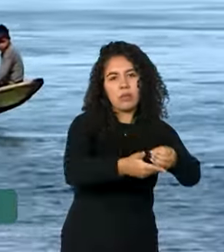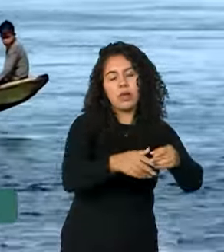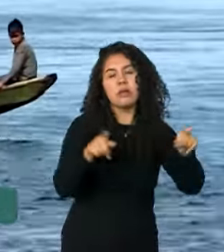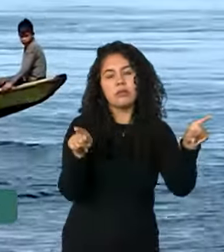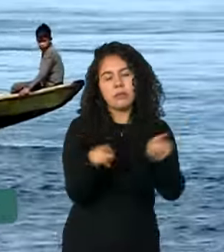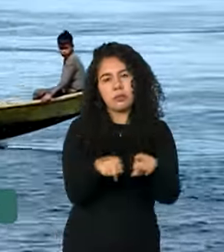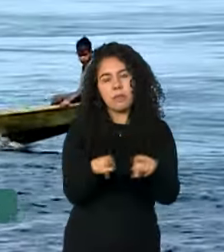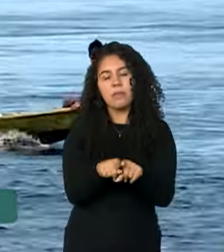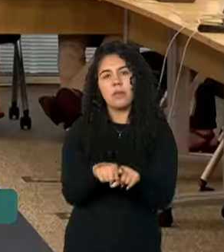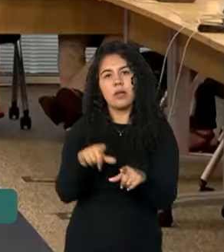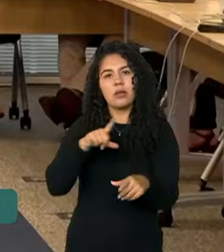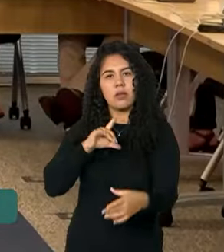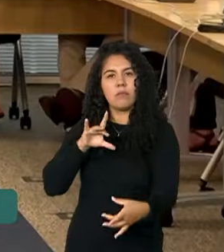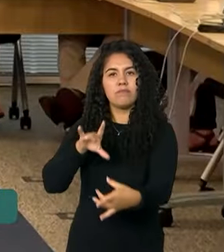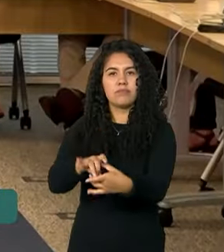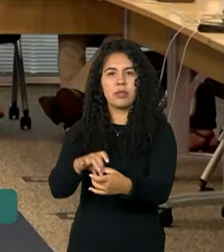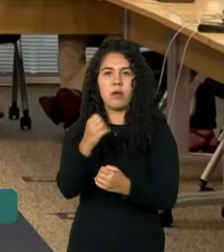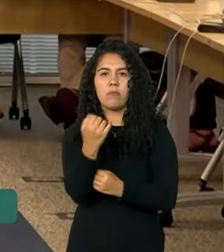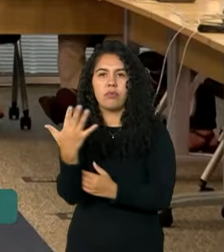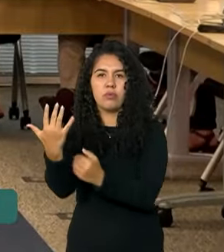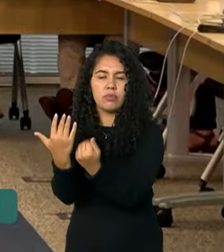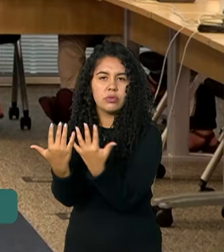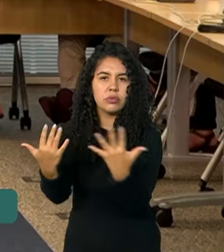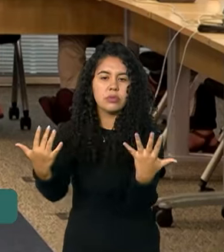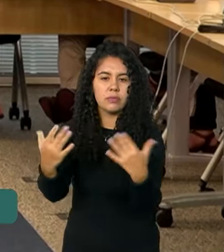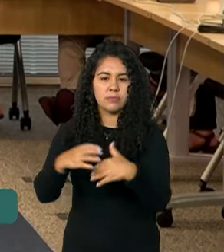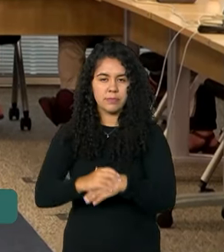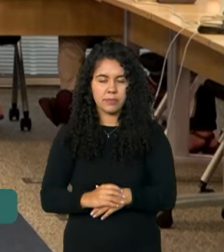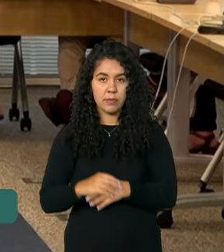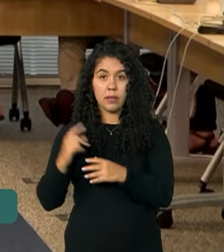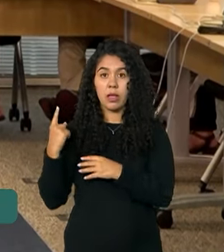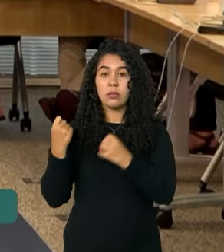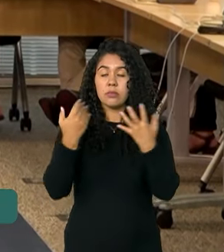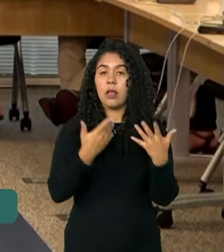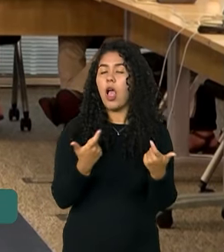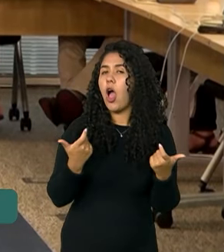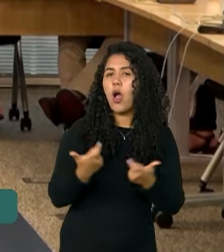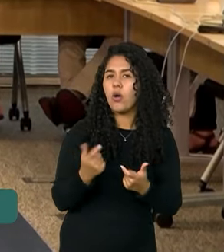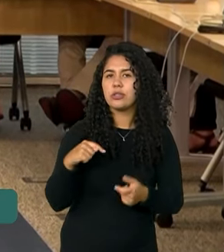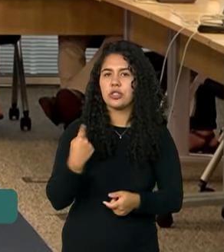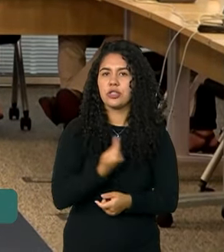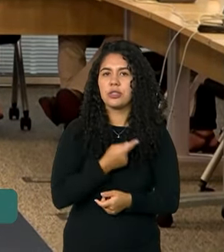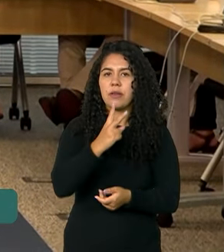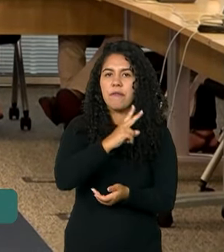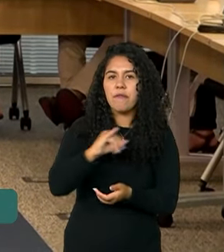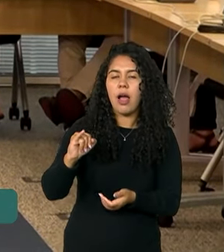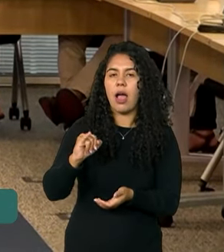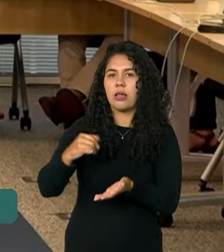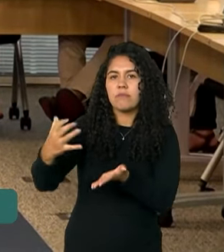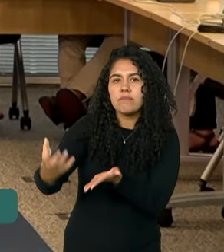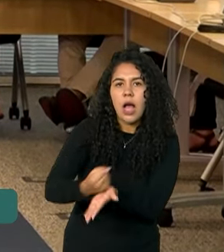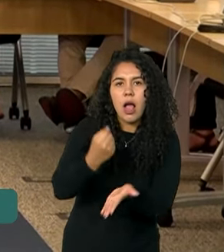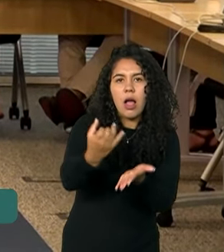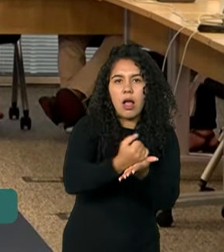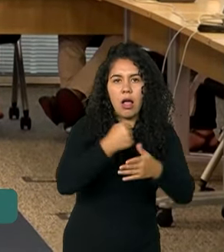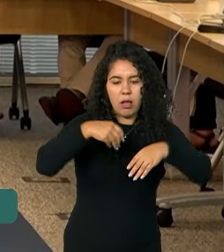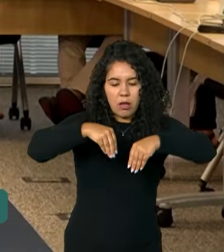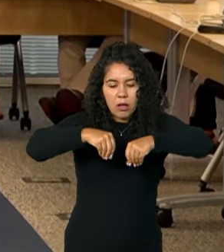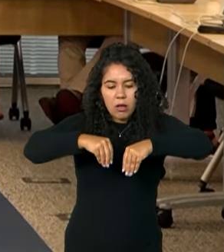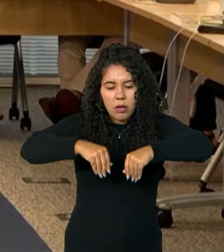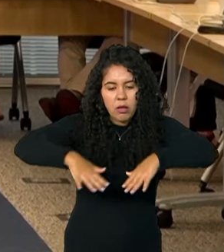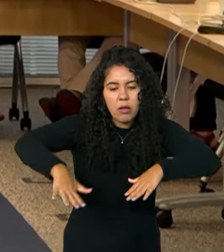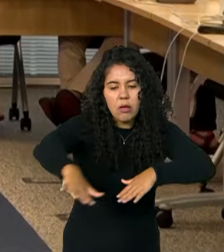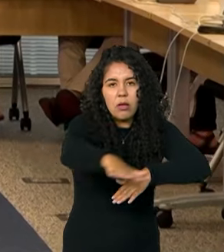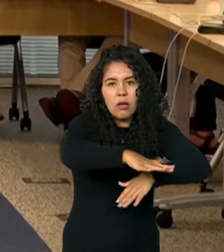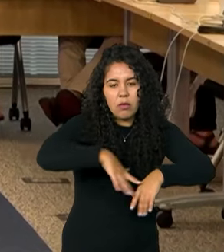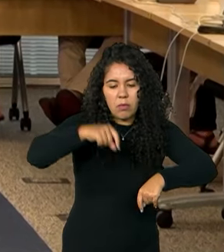sustentabilidade. Aonde que nós estamos fazendo esse restauro? Pretendemos fazer conservação da natureza, unidade de conservação,